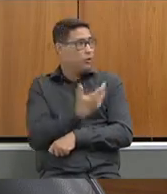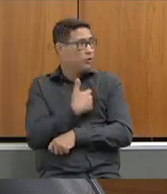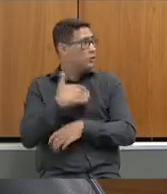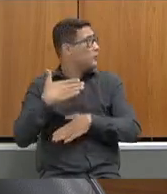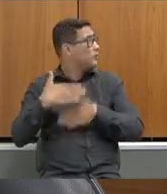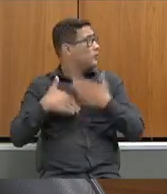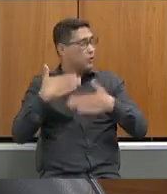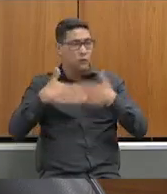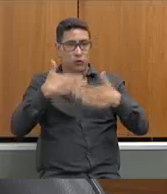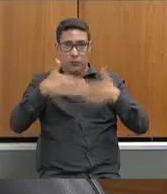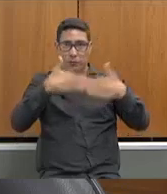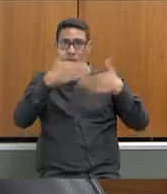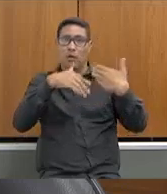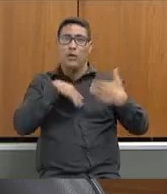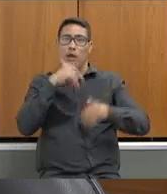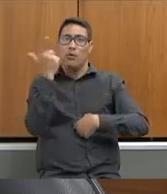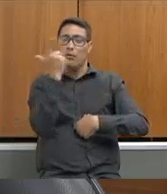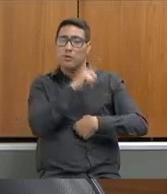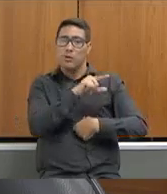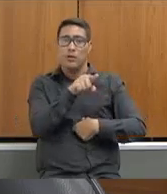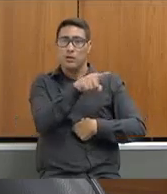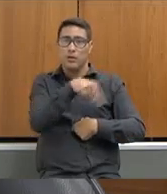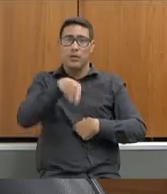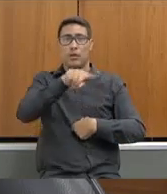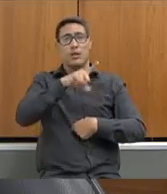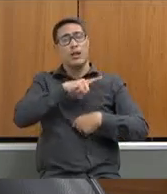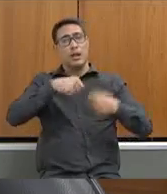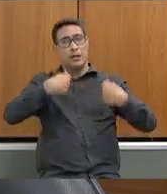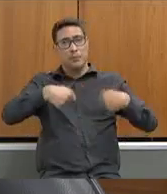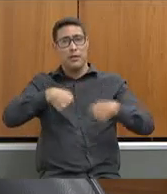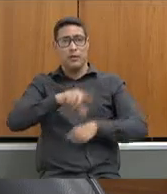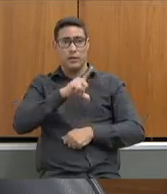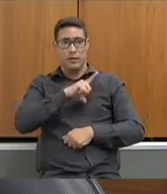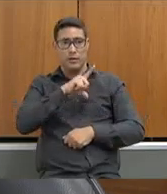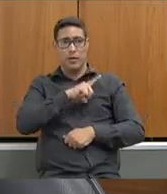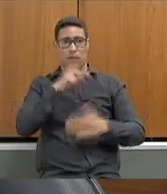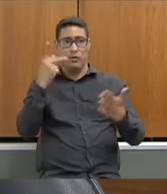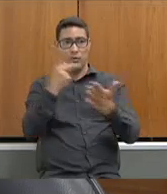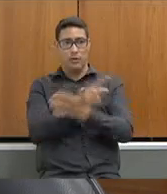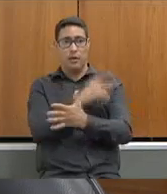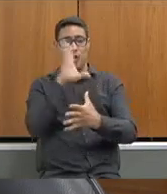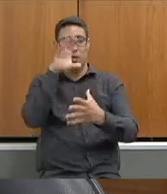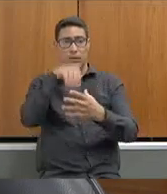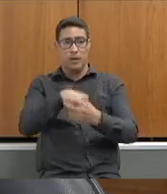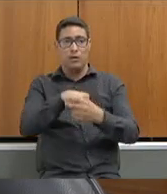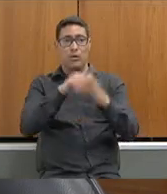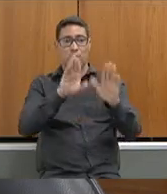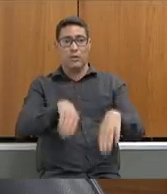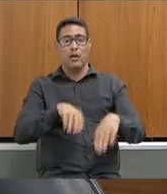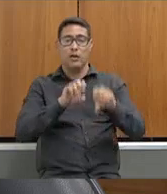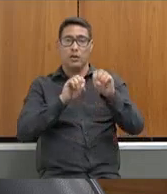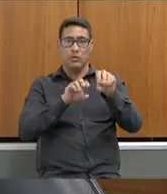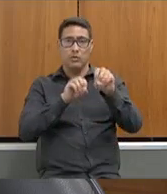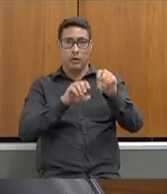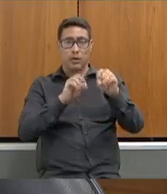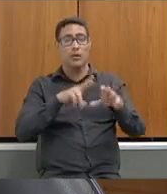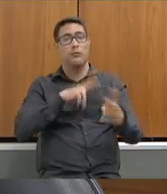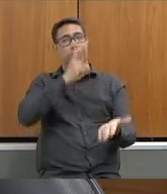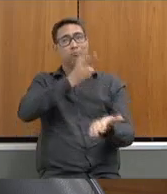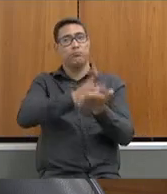alcancem aquilo que realmente a gente precisa ver acontecendo na educação, permaneça.